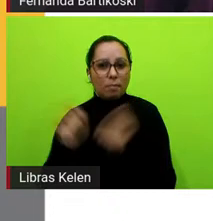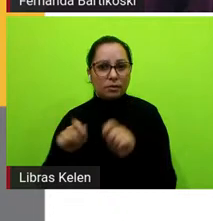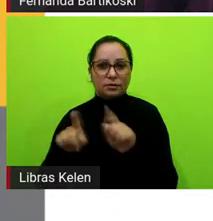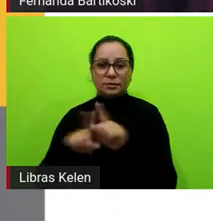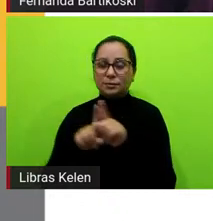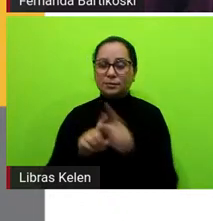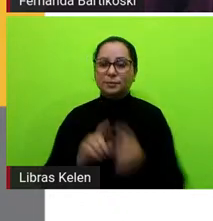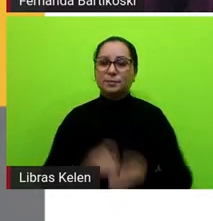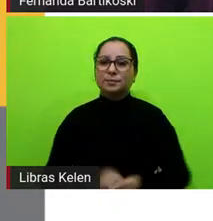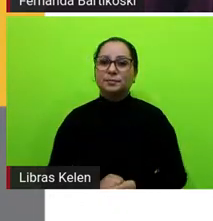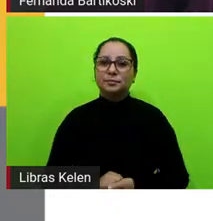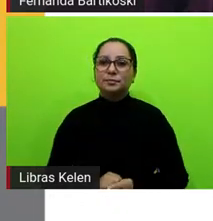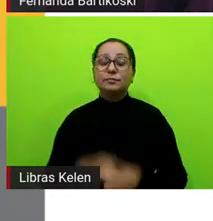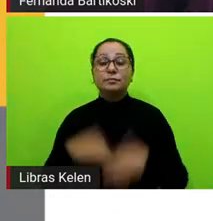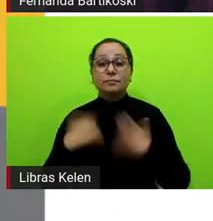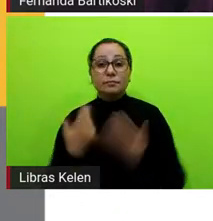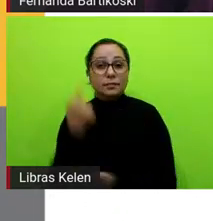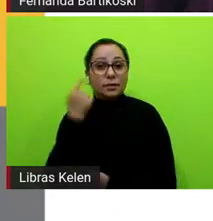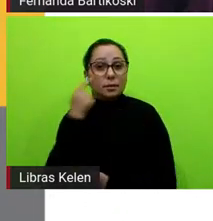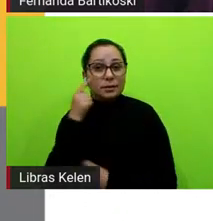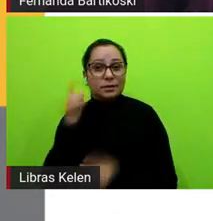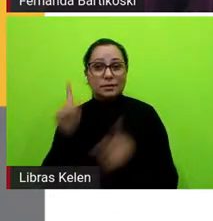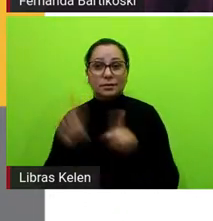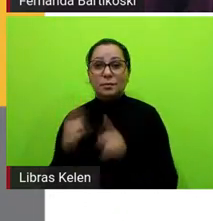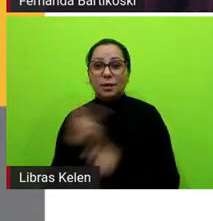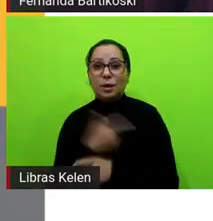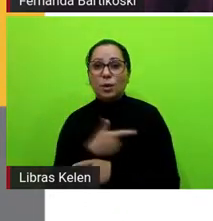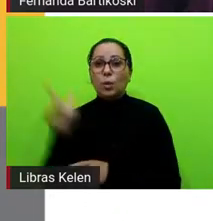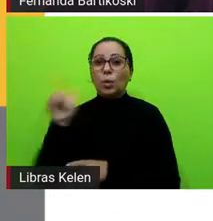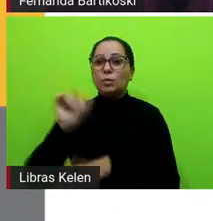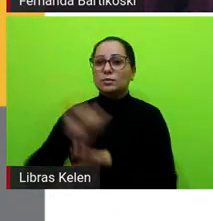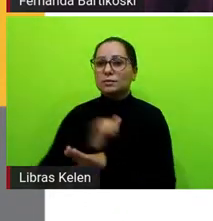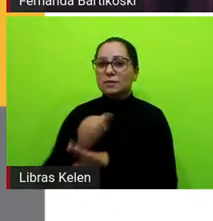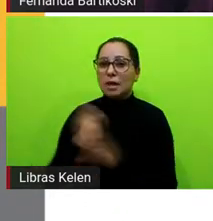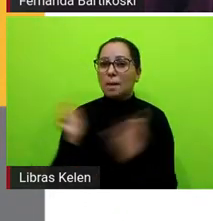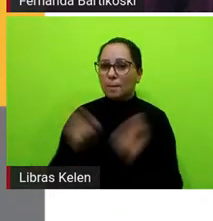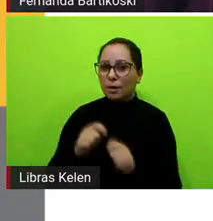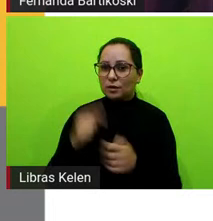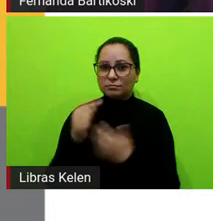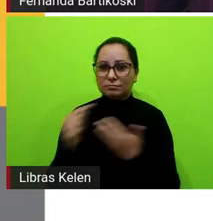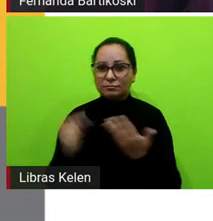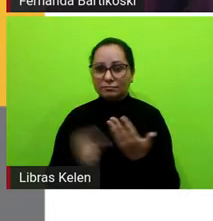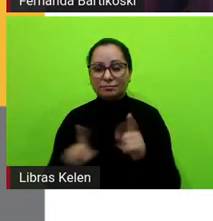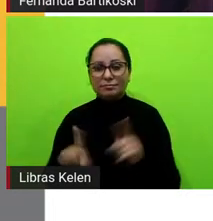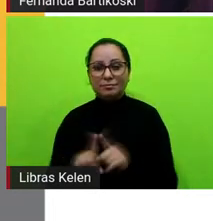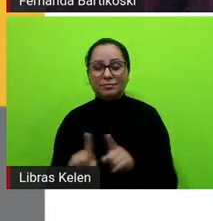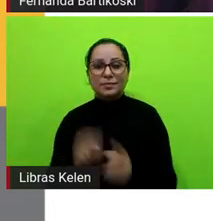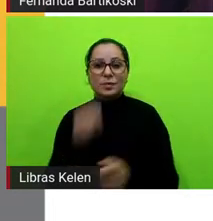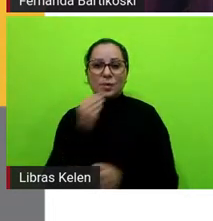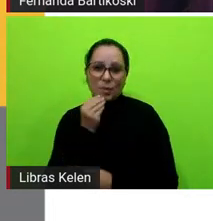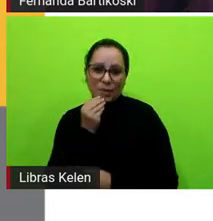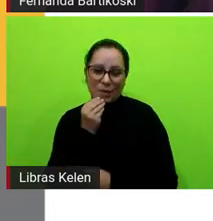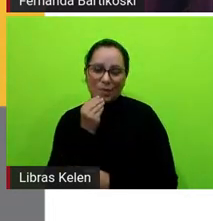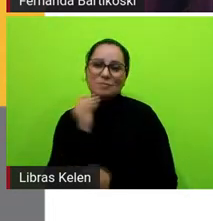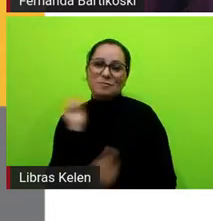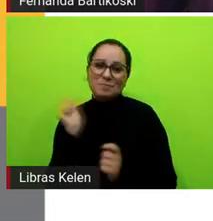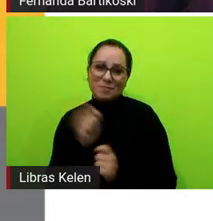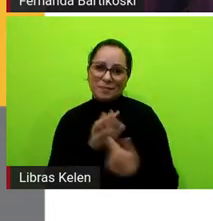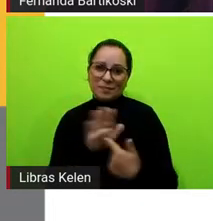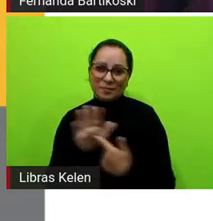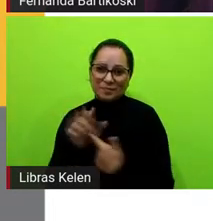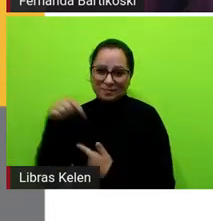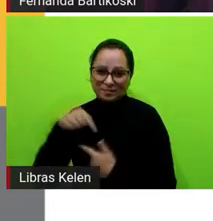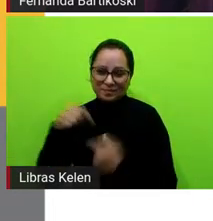e aí pensando em outras possibilidades que obviamente também já apareceu aqui no